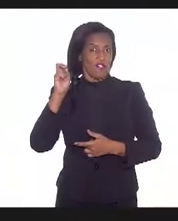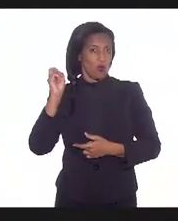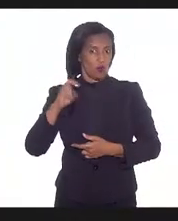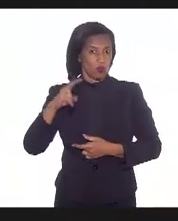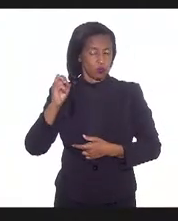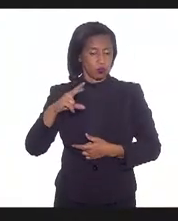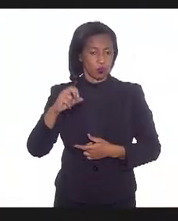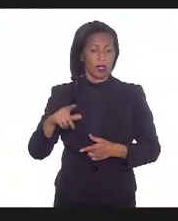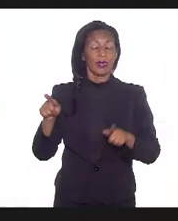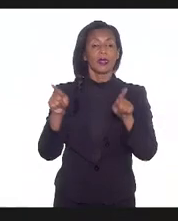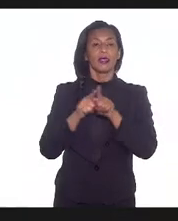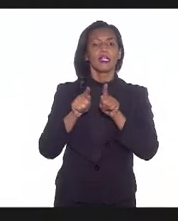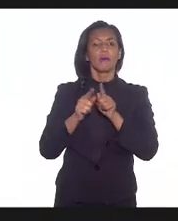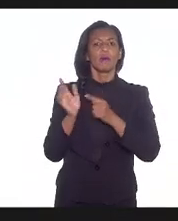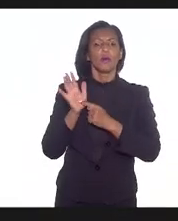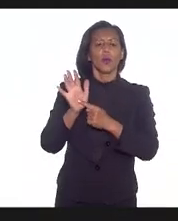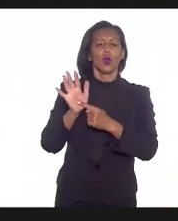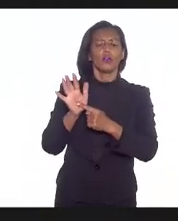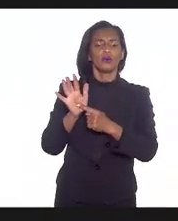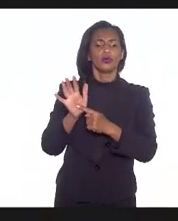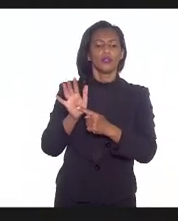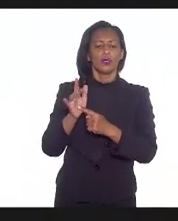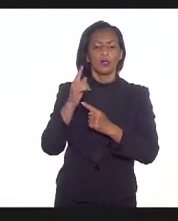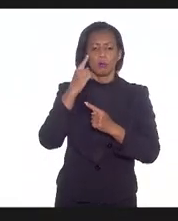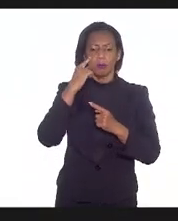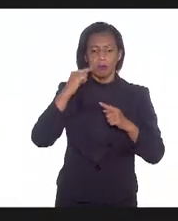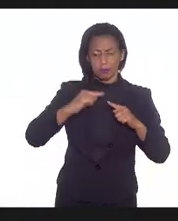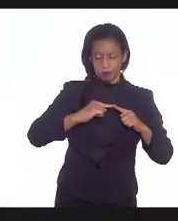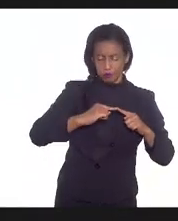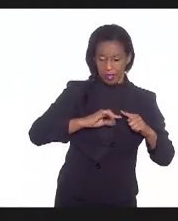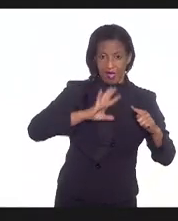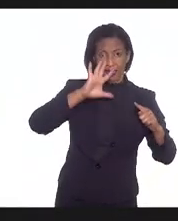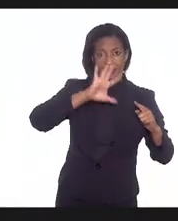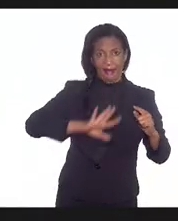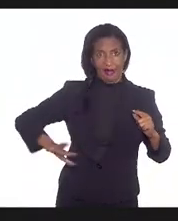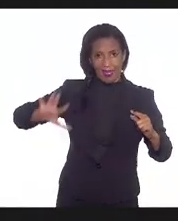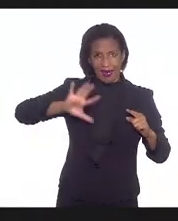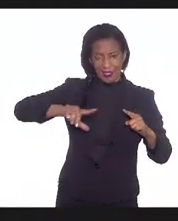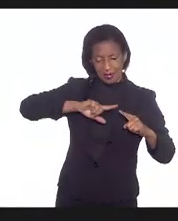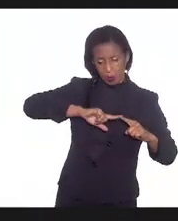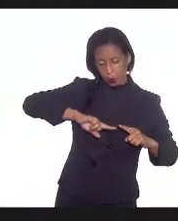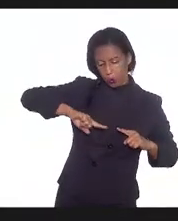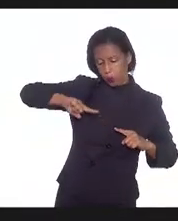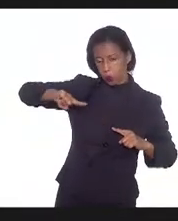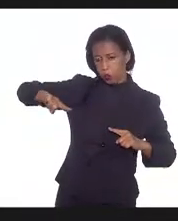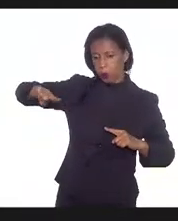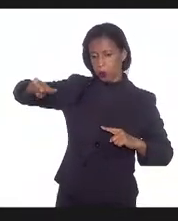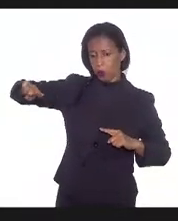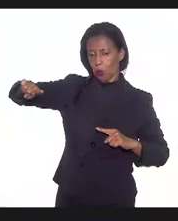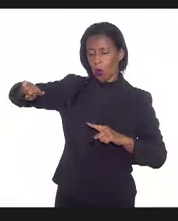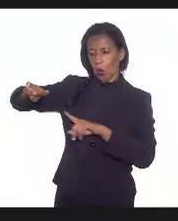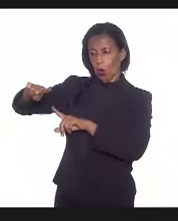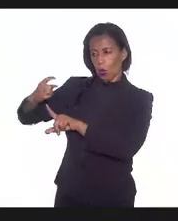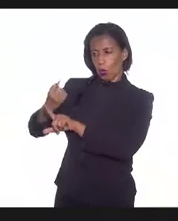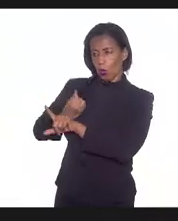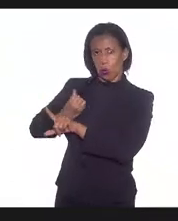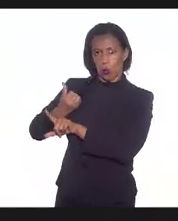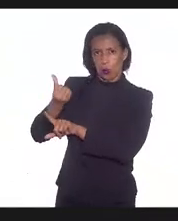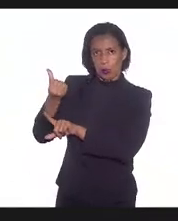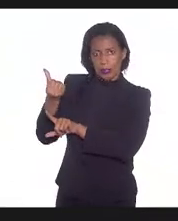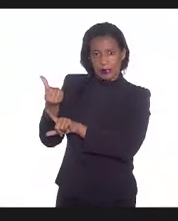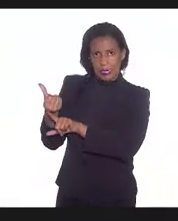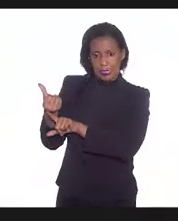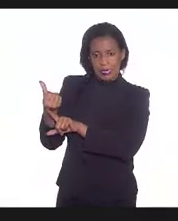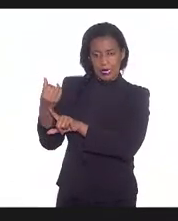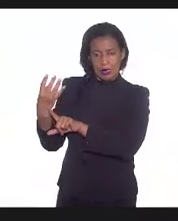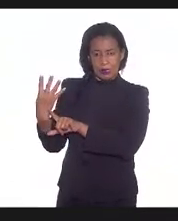falo aqui também? Quando a gente vê aquela quantidade diária de casos aqui embaixo, que resulta, né, no caso do dia aqui que eu